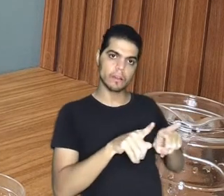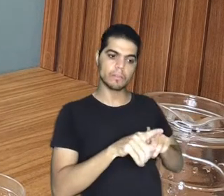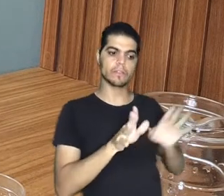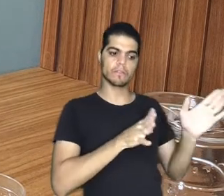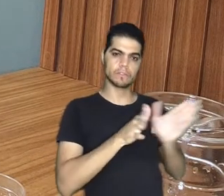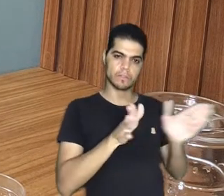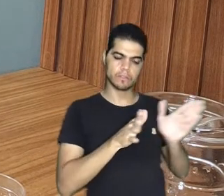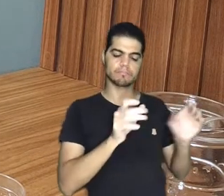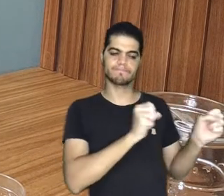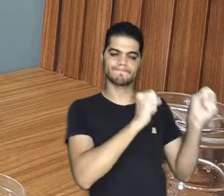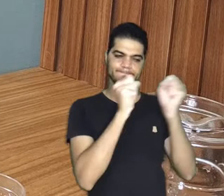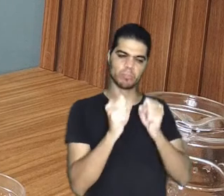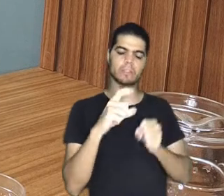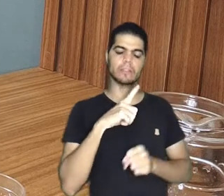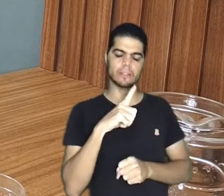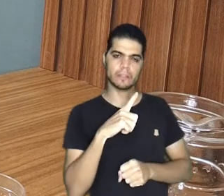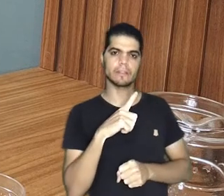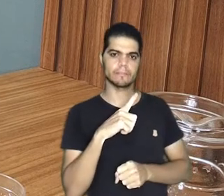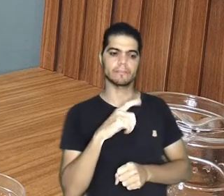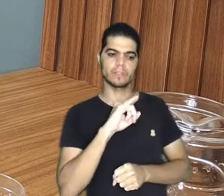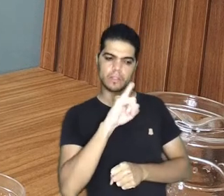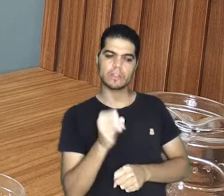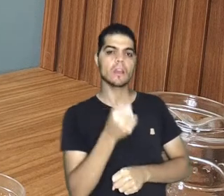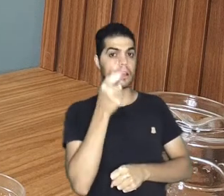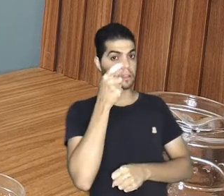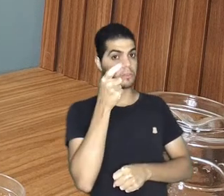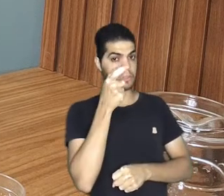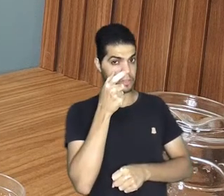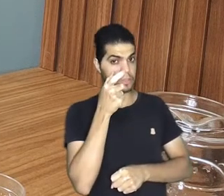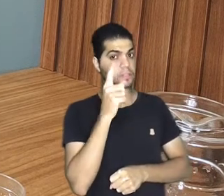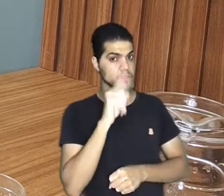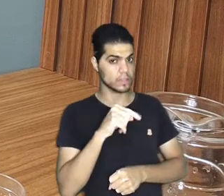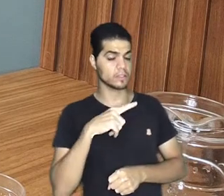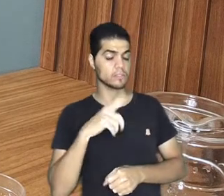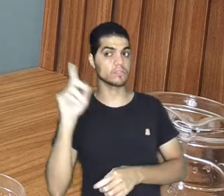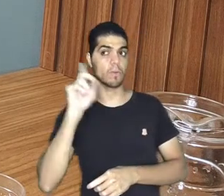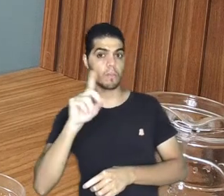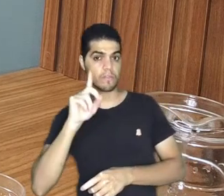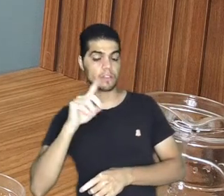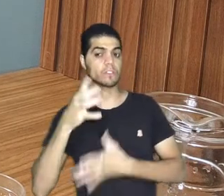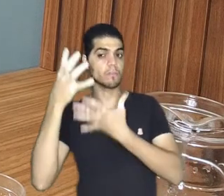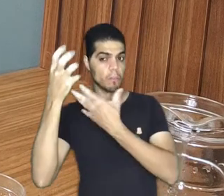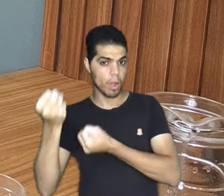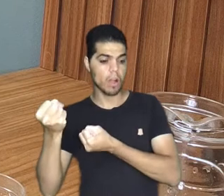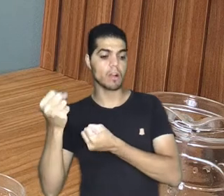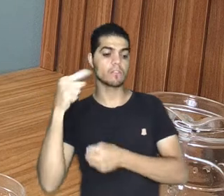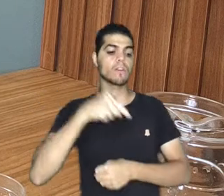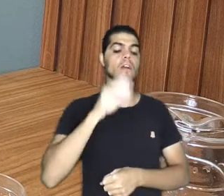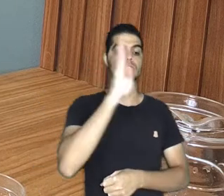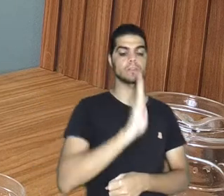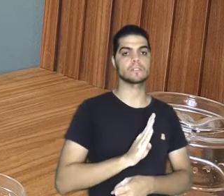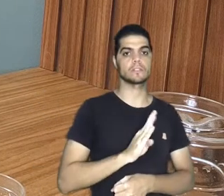acesso ao poder ainda. E era o interesse. Por isso o modelo americano foi adotado aqui no Brasil. E por isso,